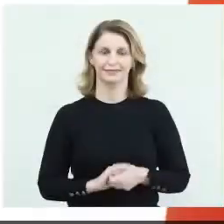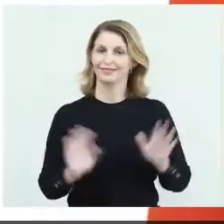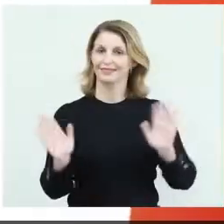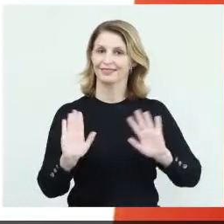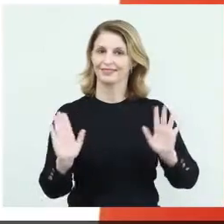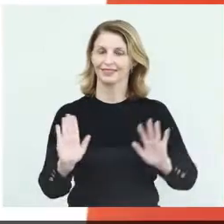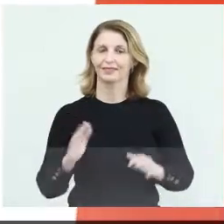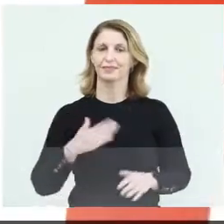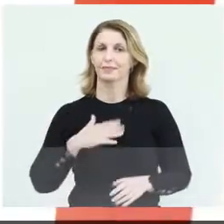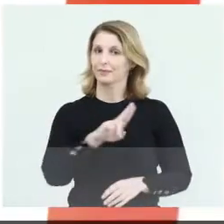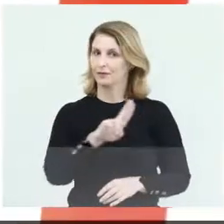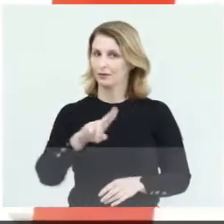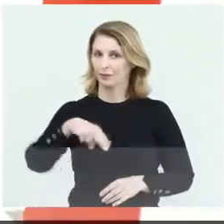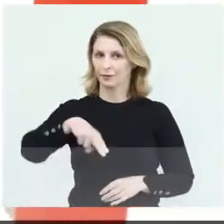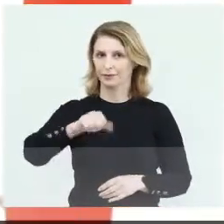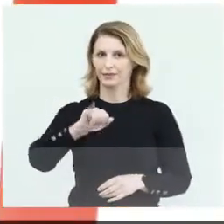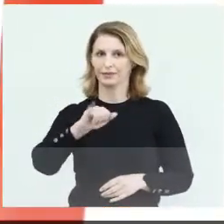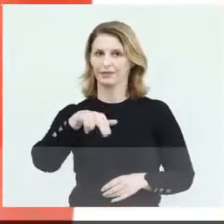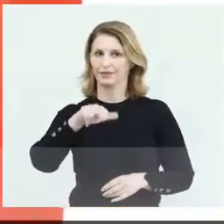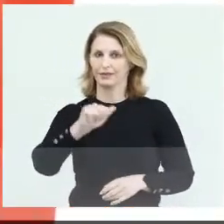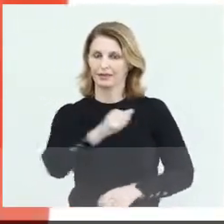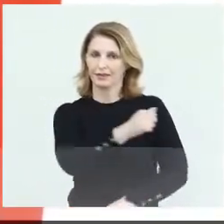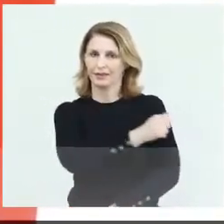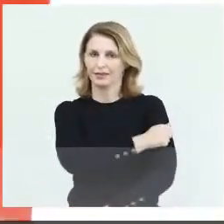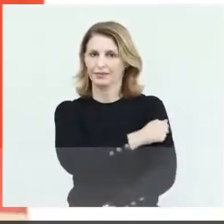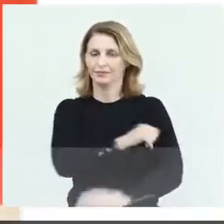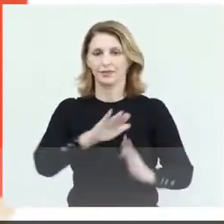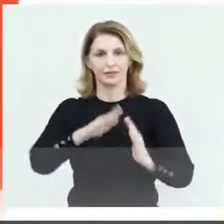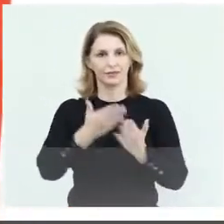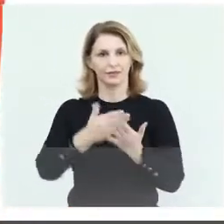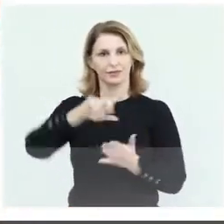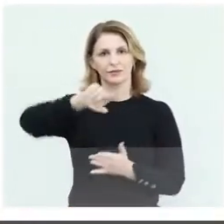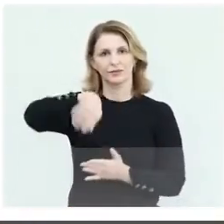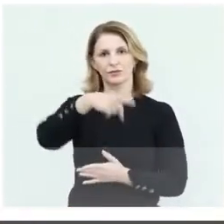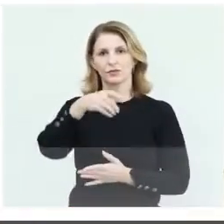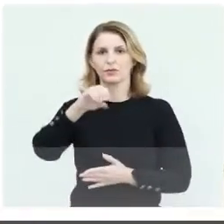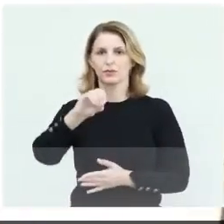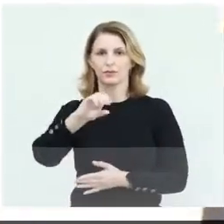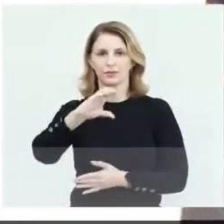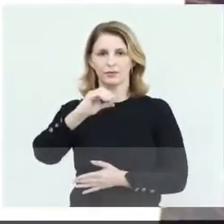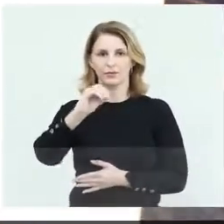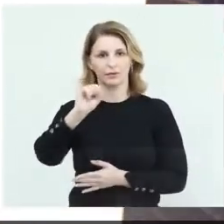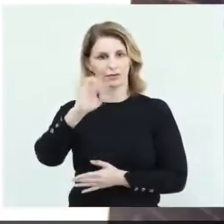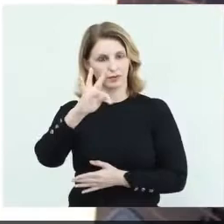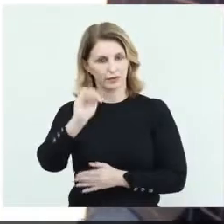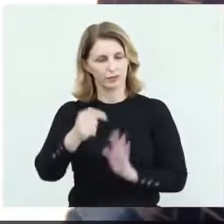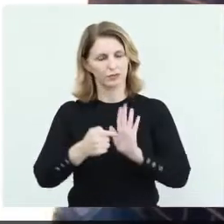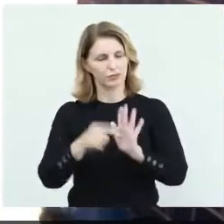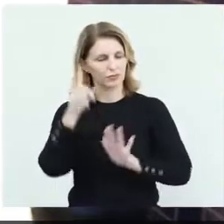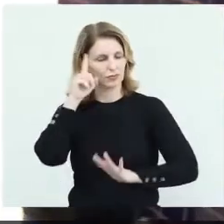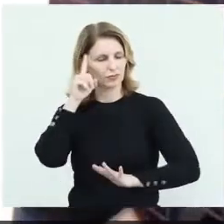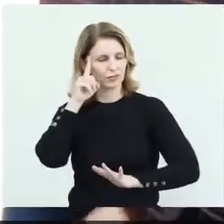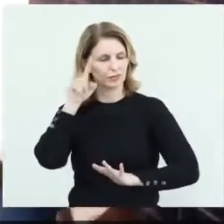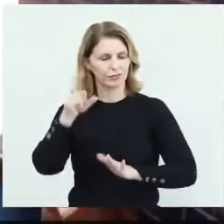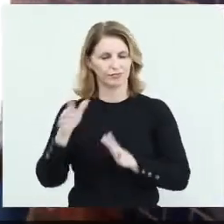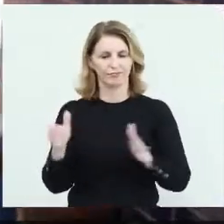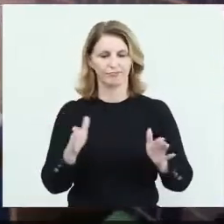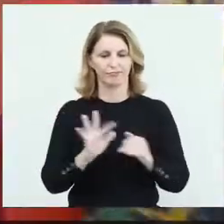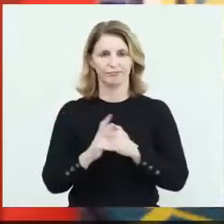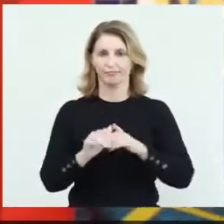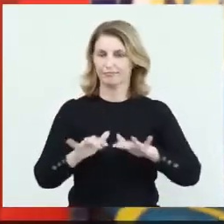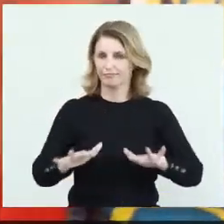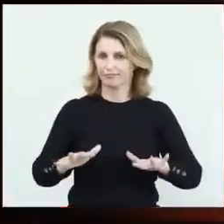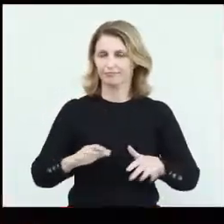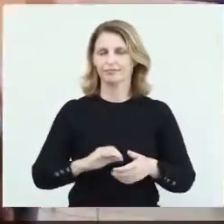Olá pessoal, meu nome é Naiana, aluna da Escola João Costa. Vim mostrar para vocês como está sendo nossa rotina durante a pandemia.